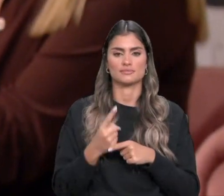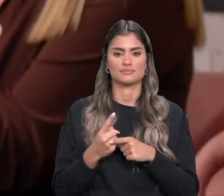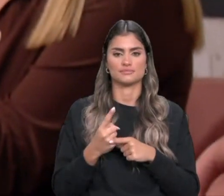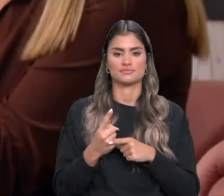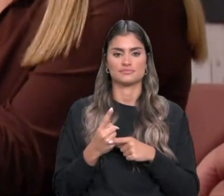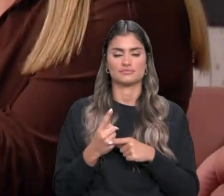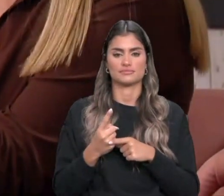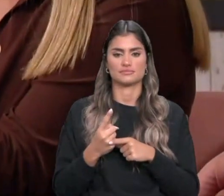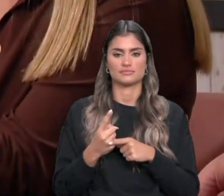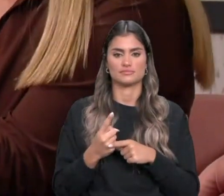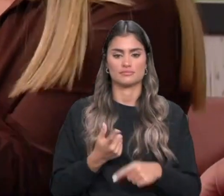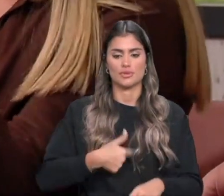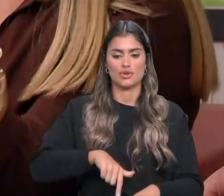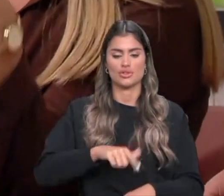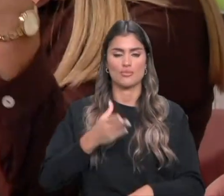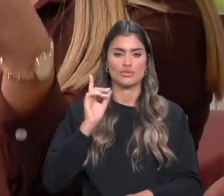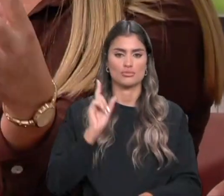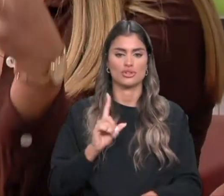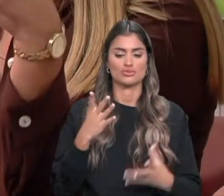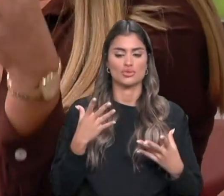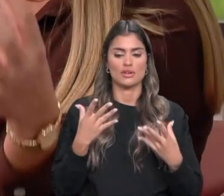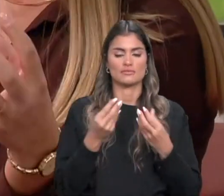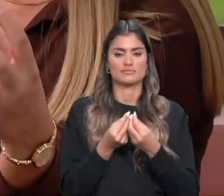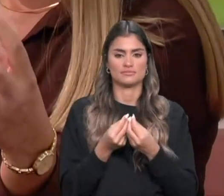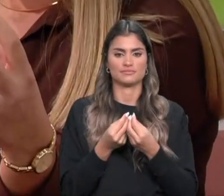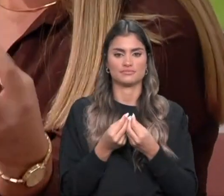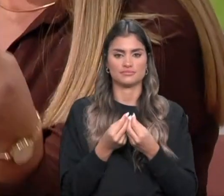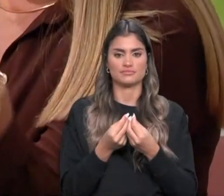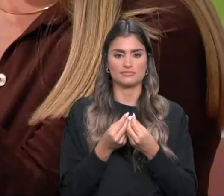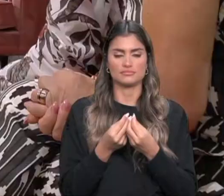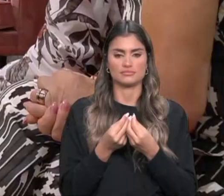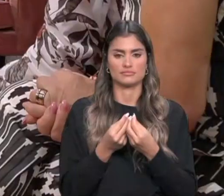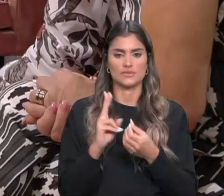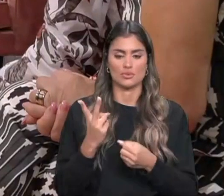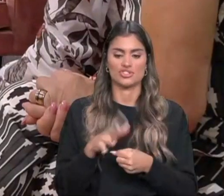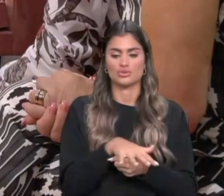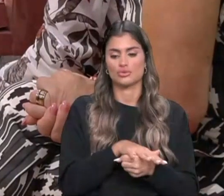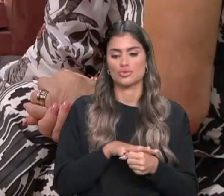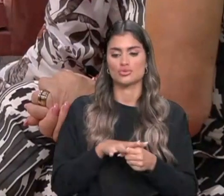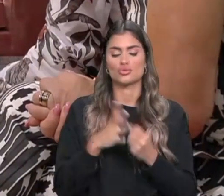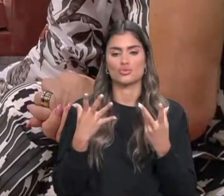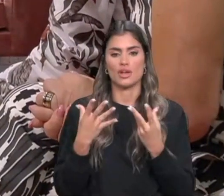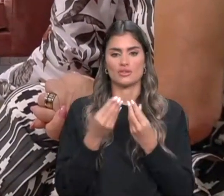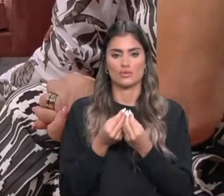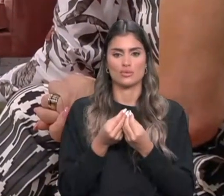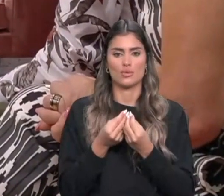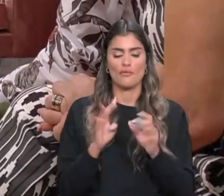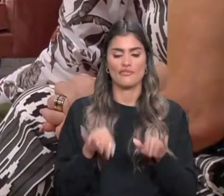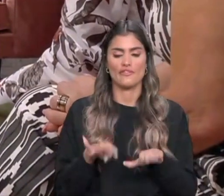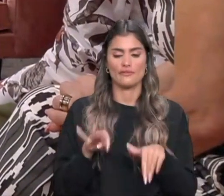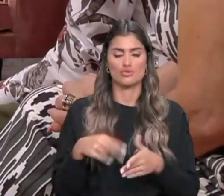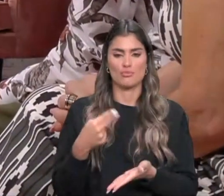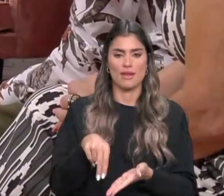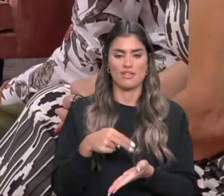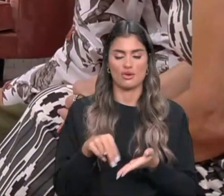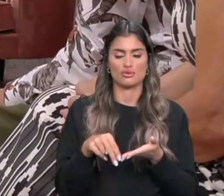para nós é muito importante juntar estes dois polos e juntá-los no fim do espetáculo, quando se abre